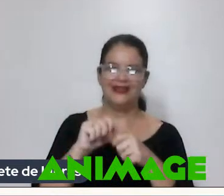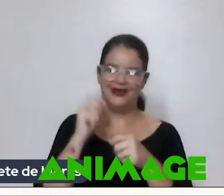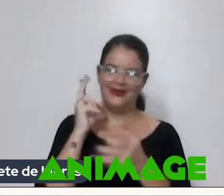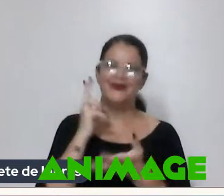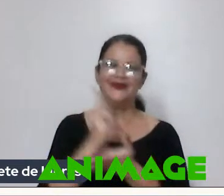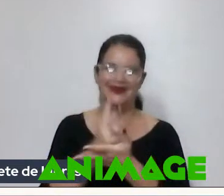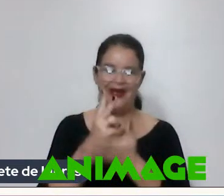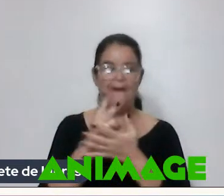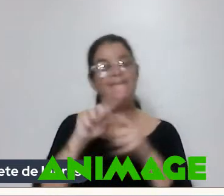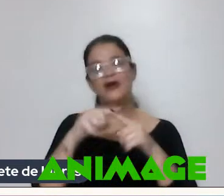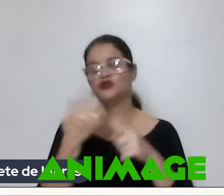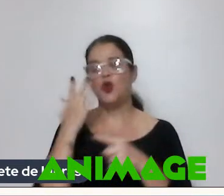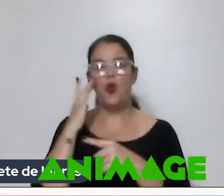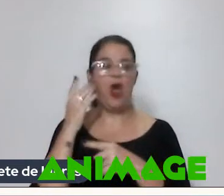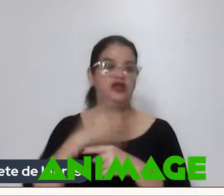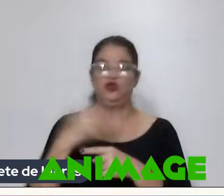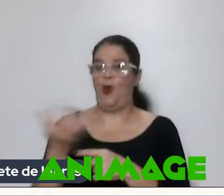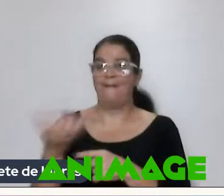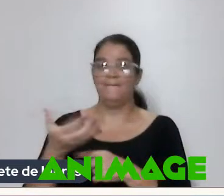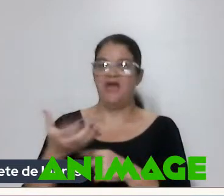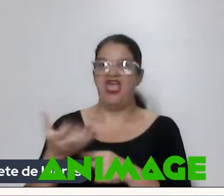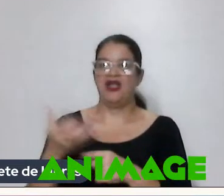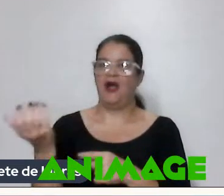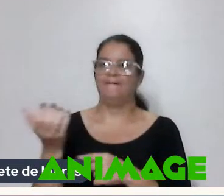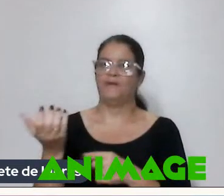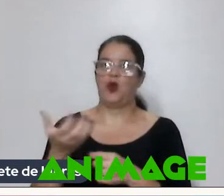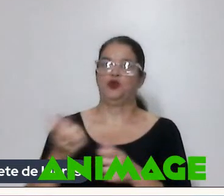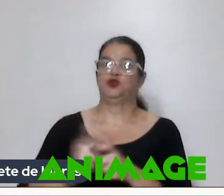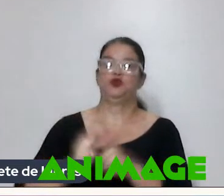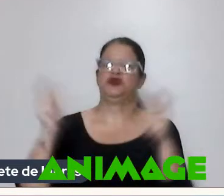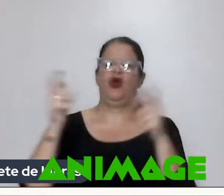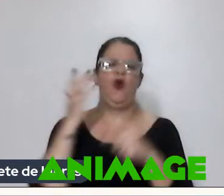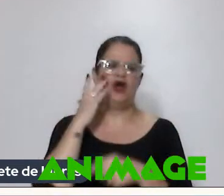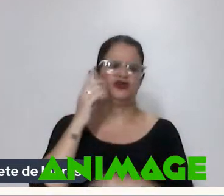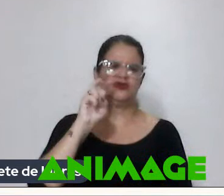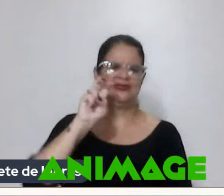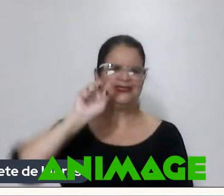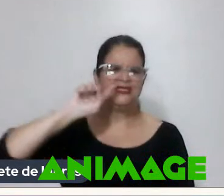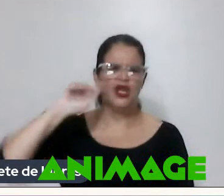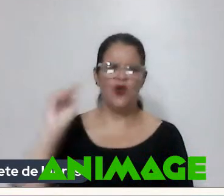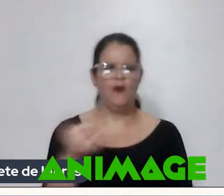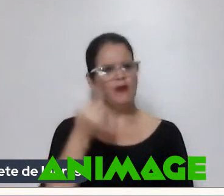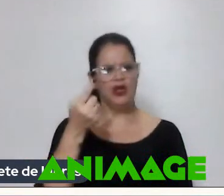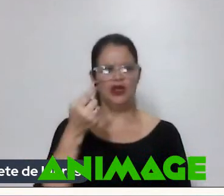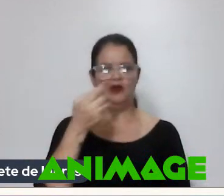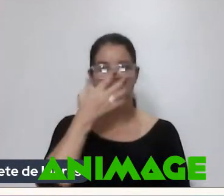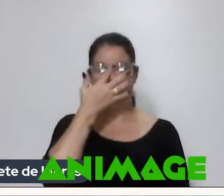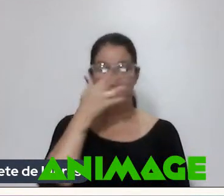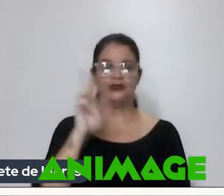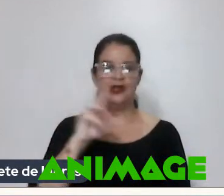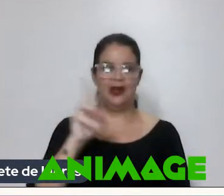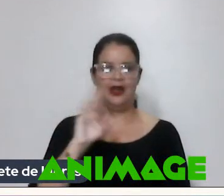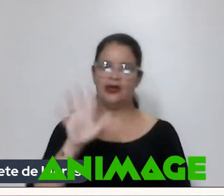Eu não considero Uma megaprodução O filme custou Em torno de 5 milhões De reais